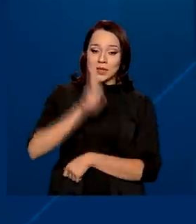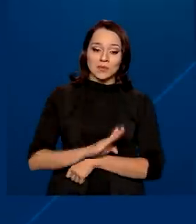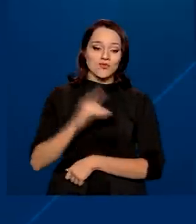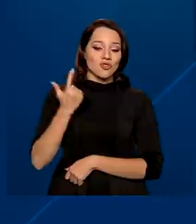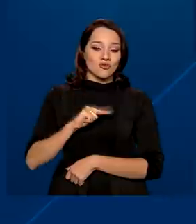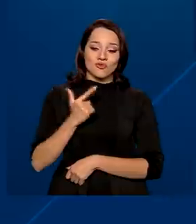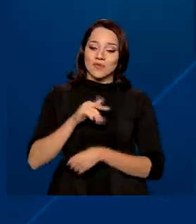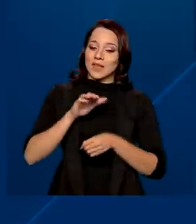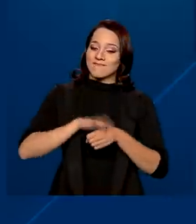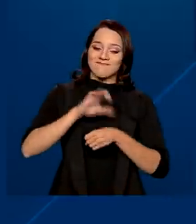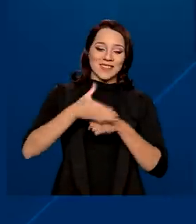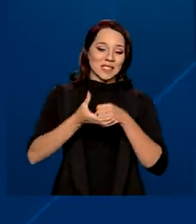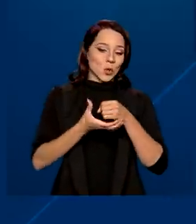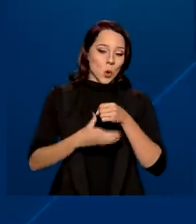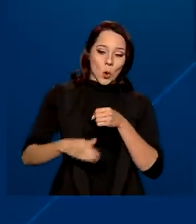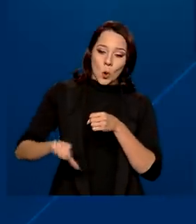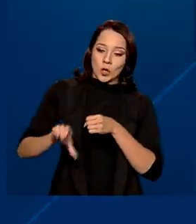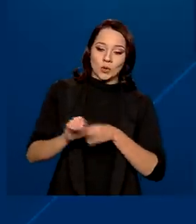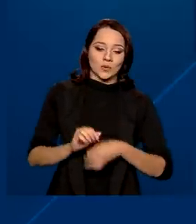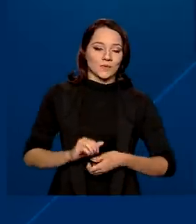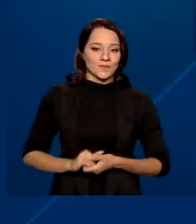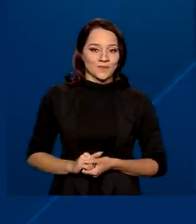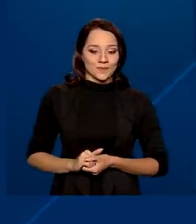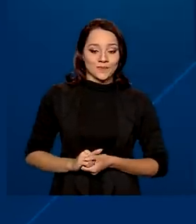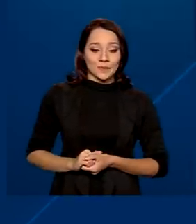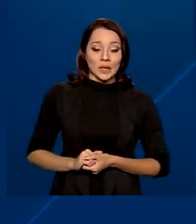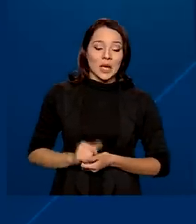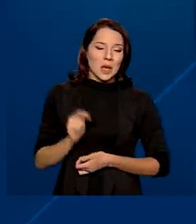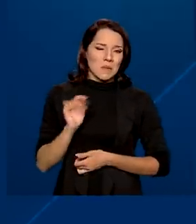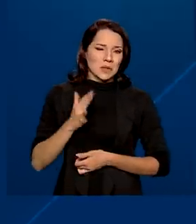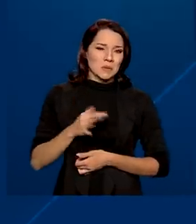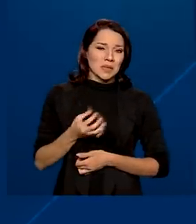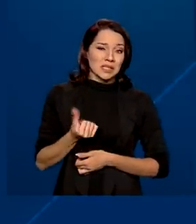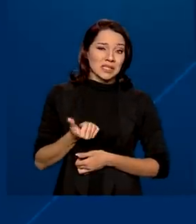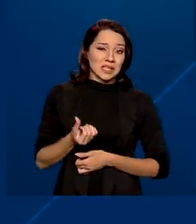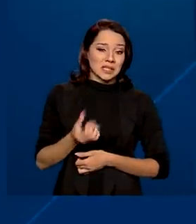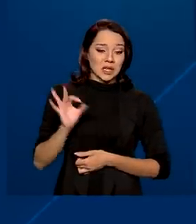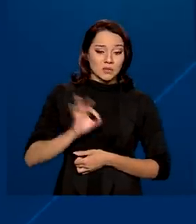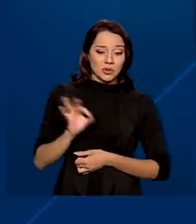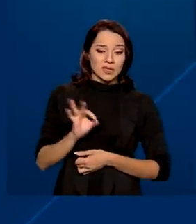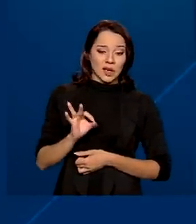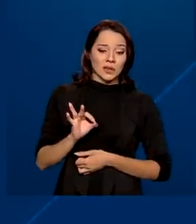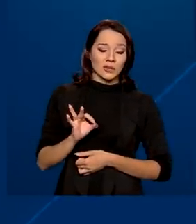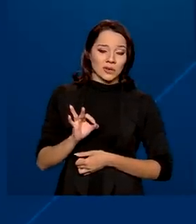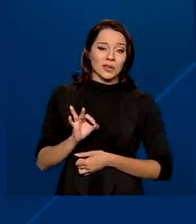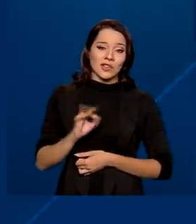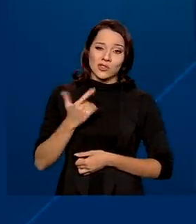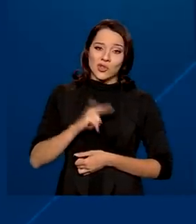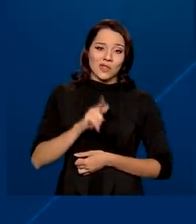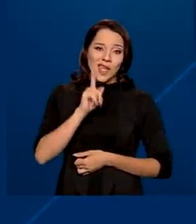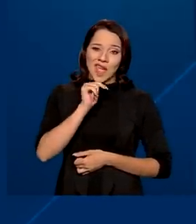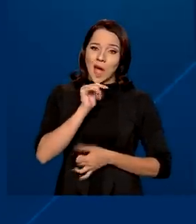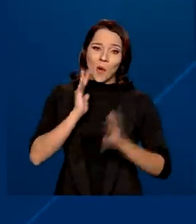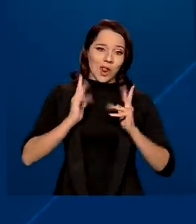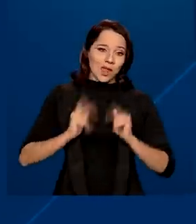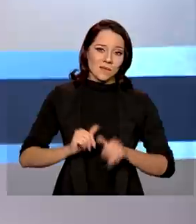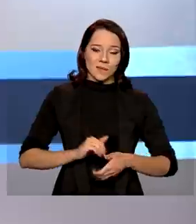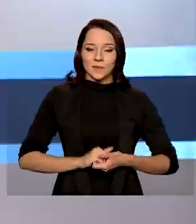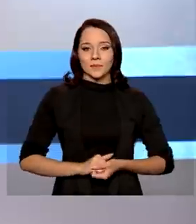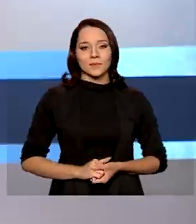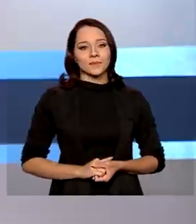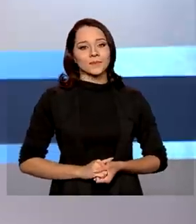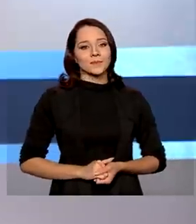não têm acesso à coleta de esgoto e pouco mais de 16% não têm água potável.